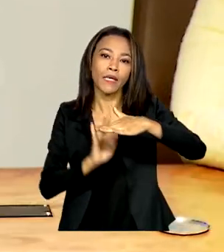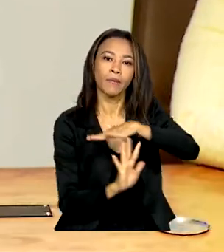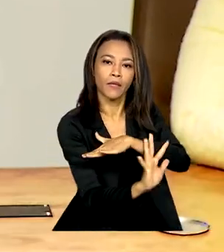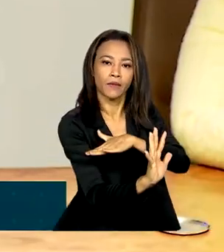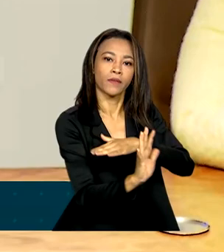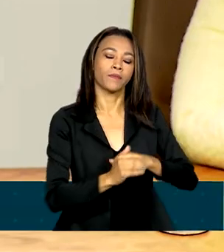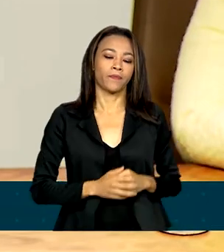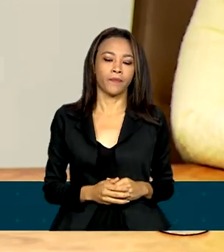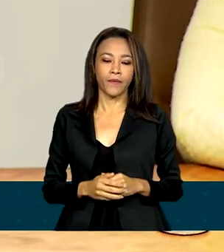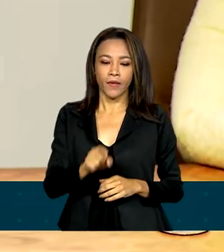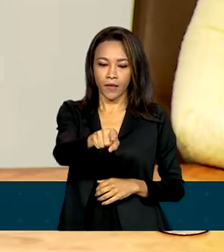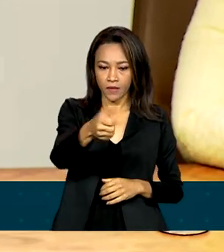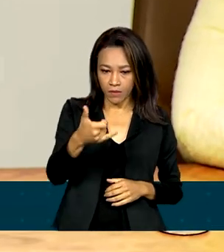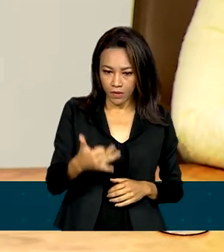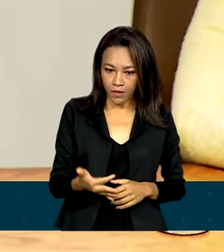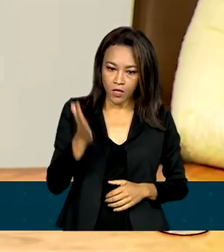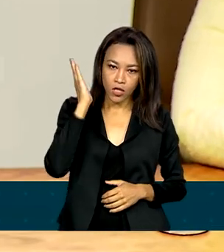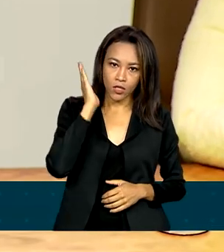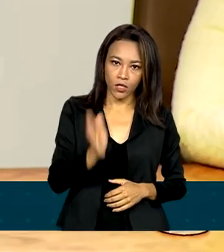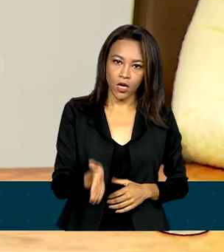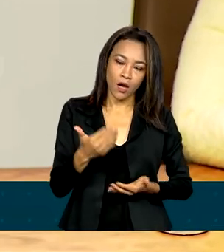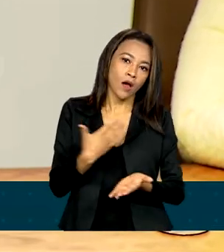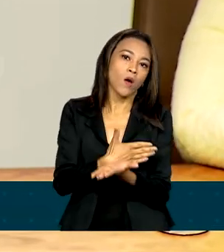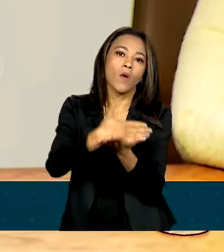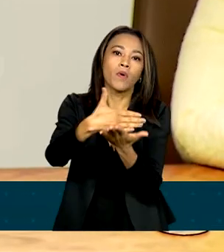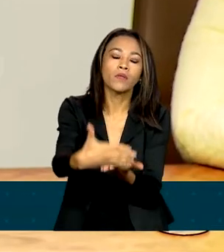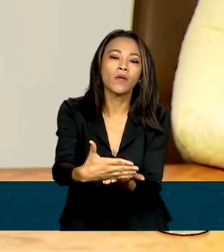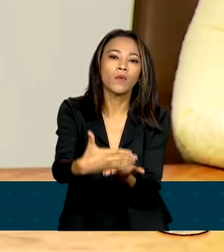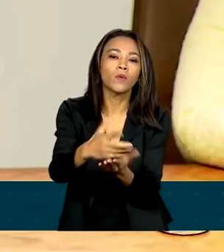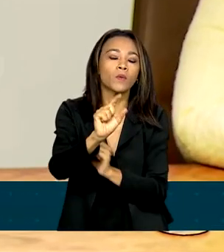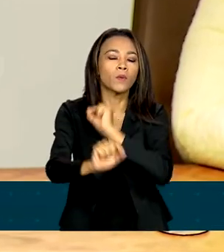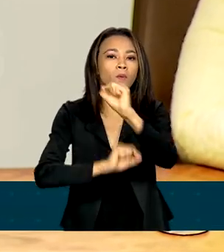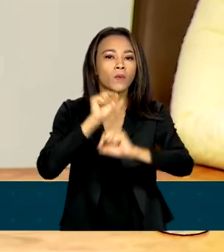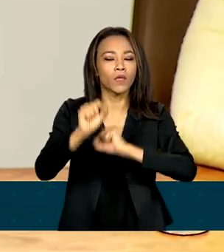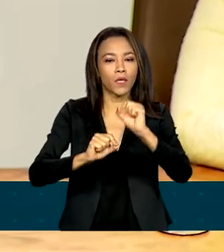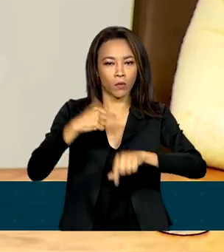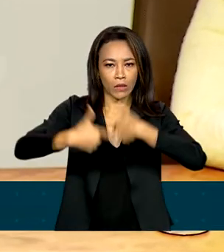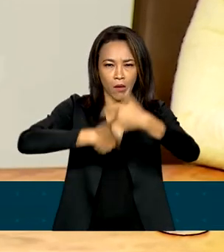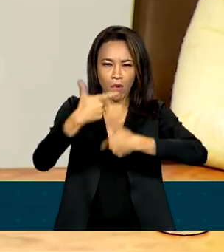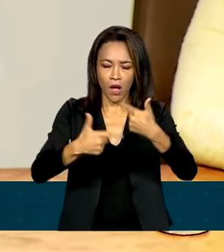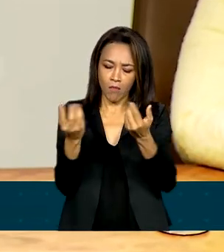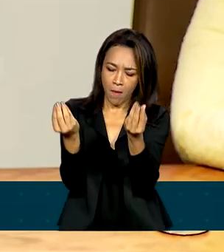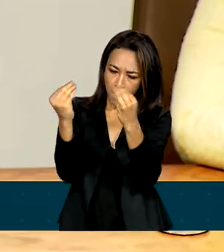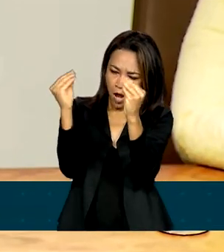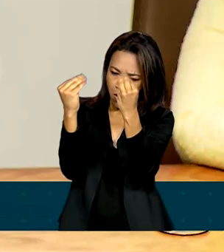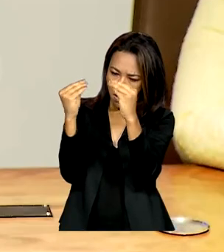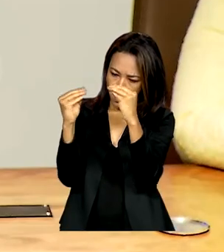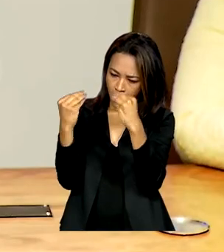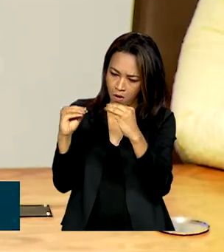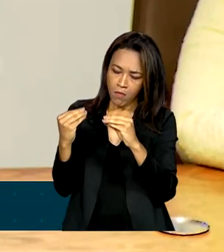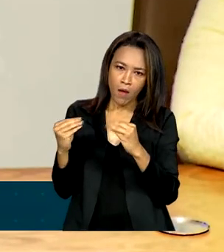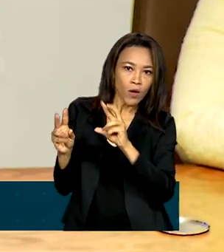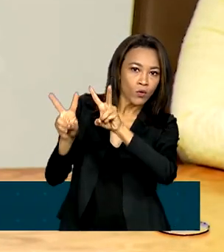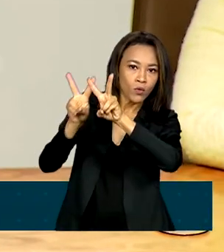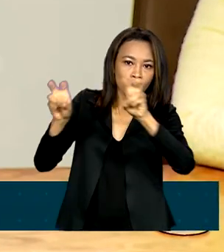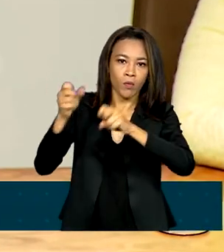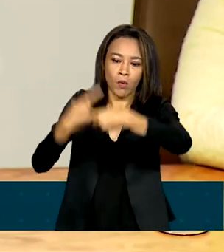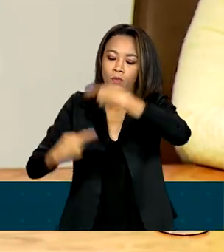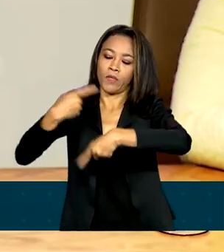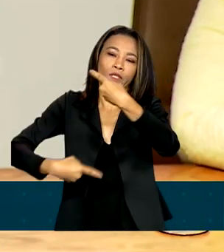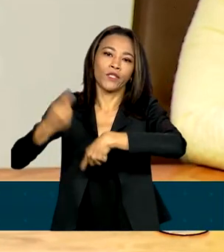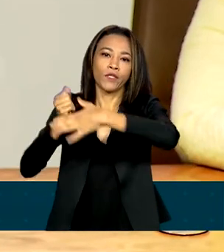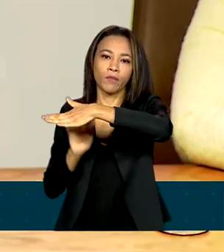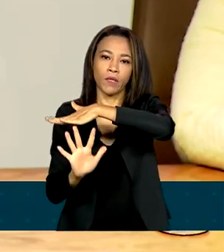um trabalho para finalmente construir no nosso país uma política nacional de imigração, refúgio e